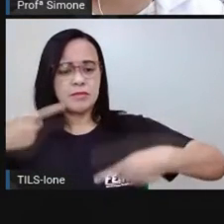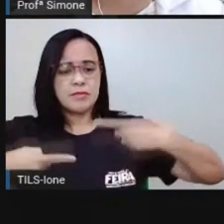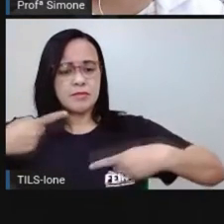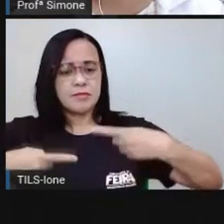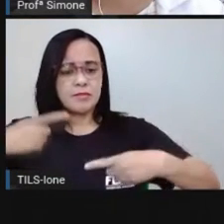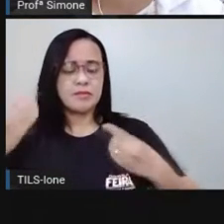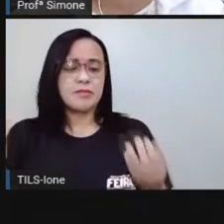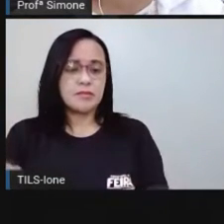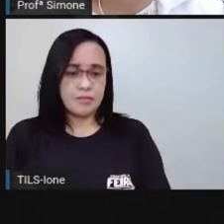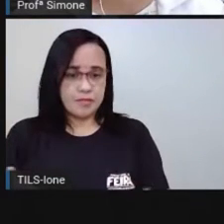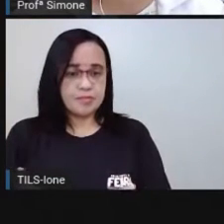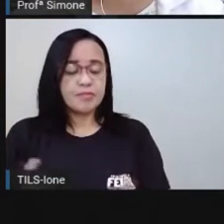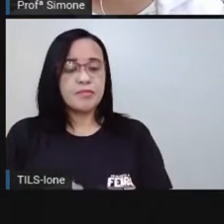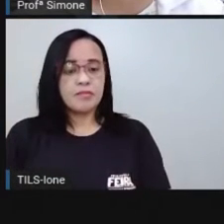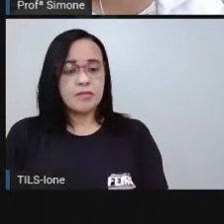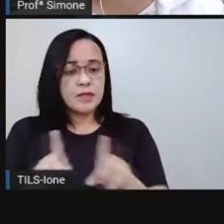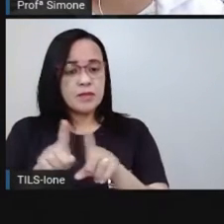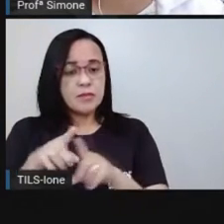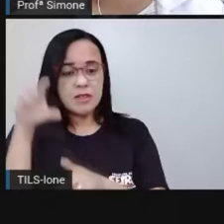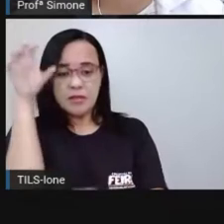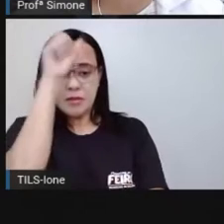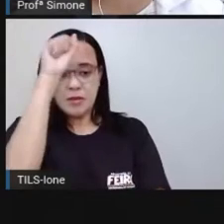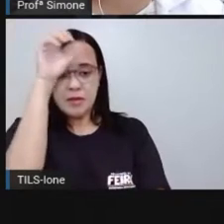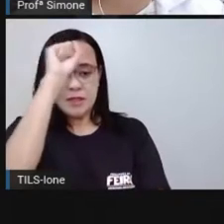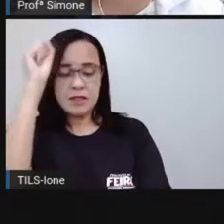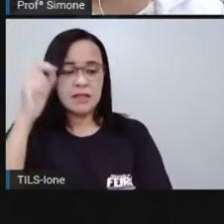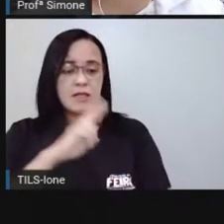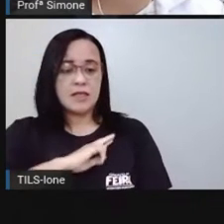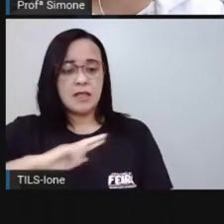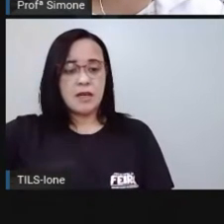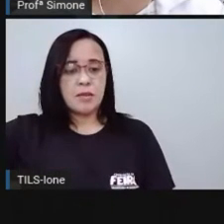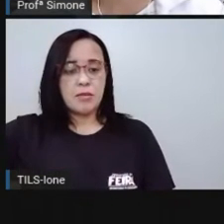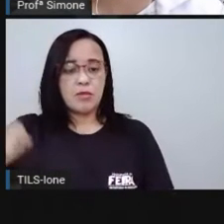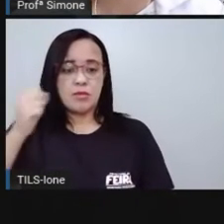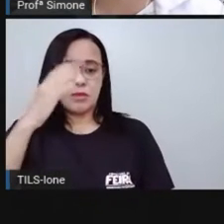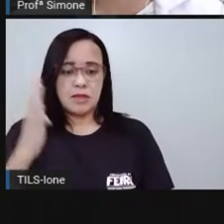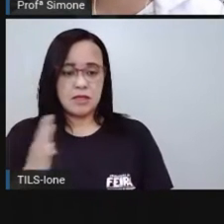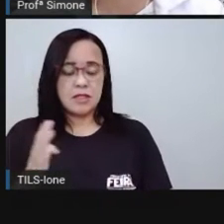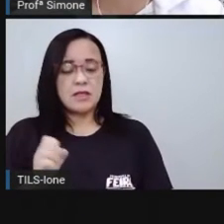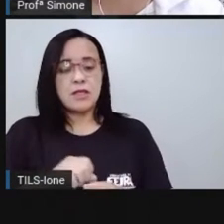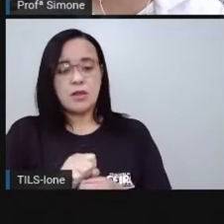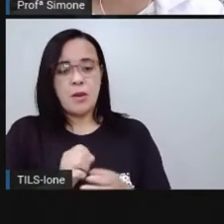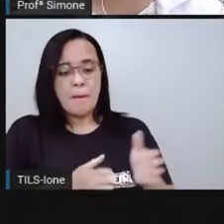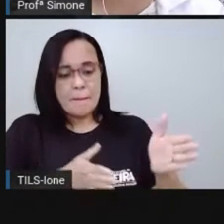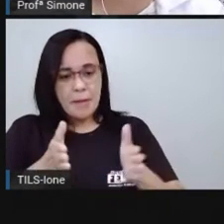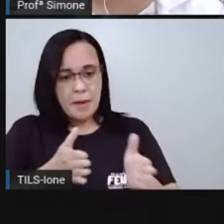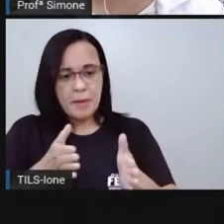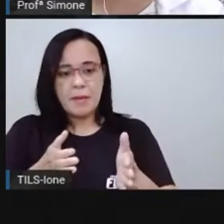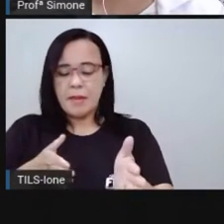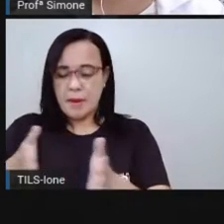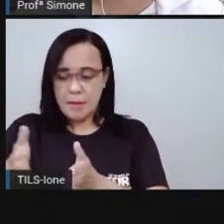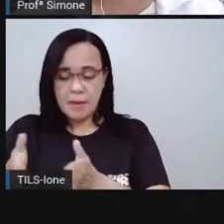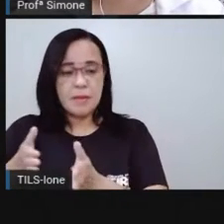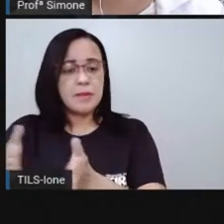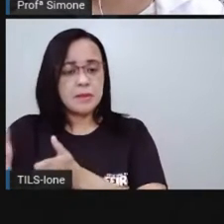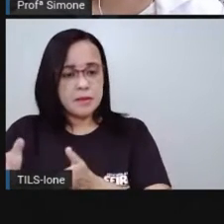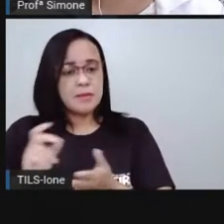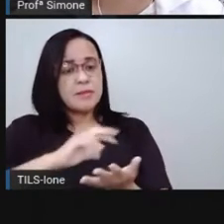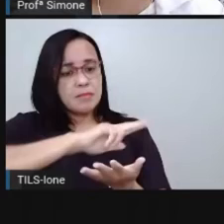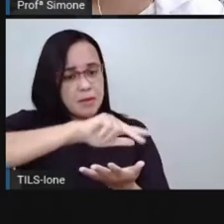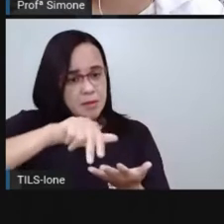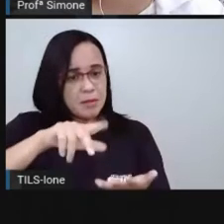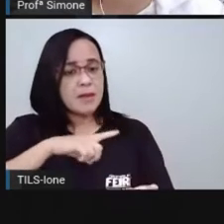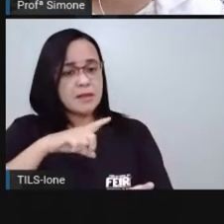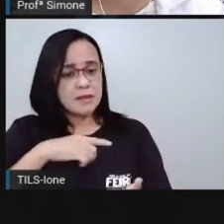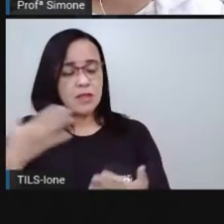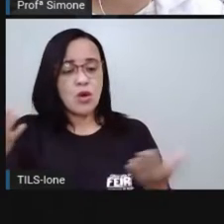vai aprender aqui que a República Brasileira é dividida em alguns períodos e a gente vai conhecer esses períodos da nossa